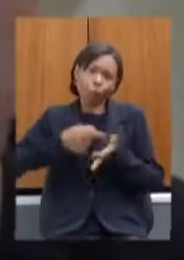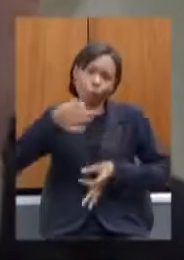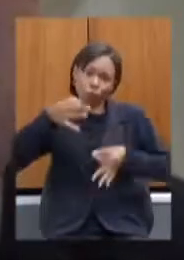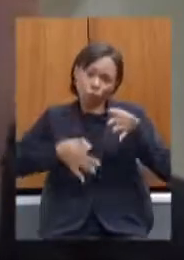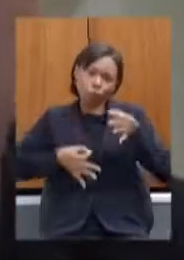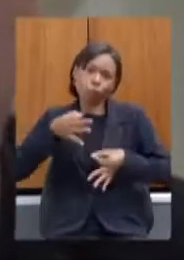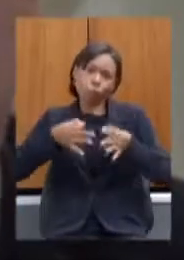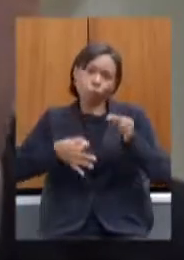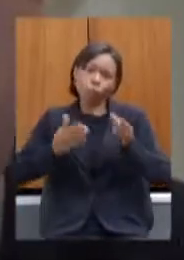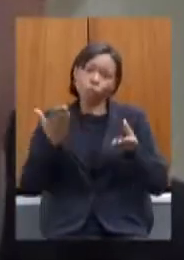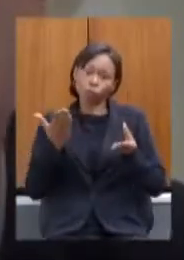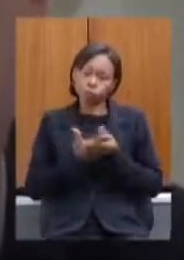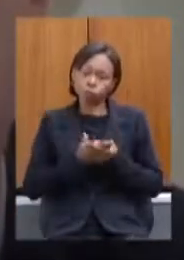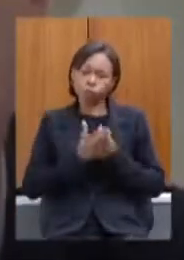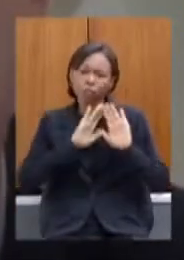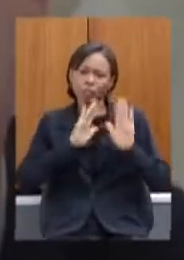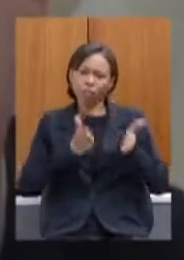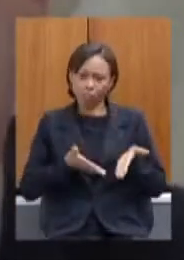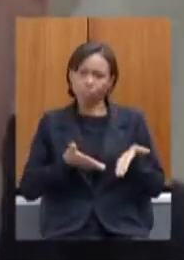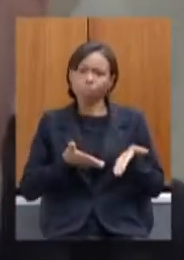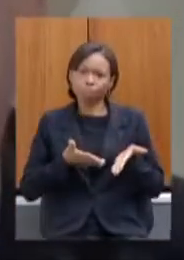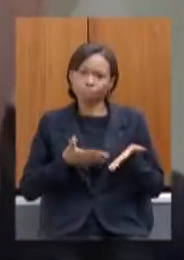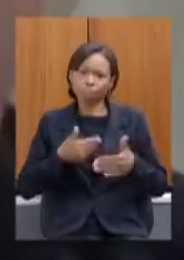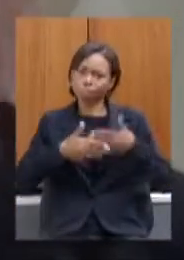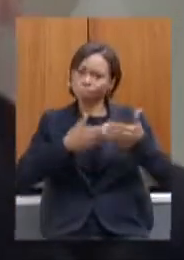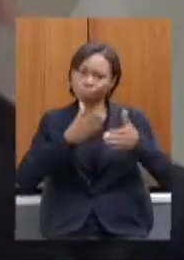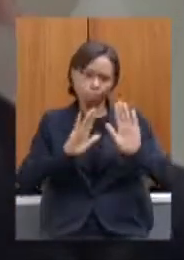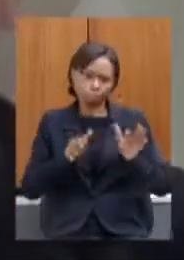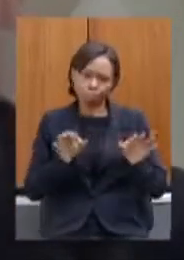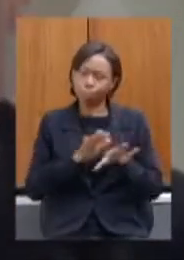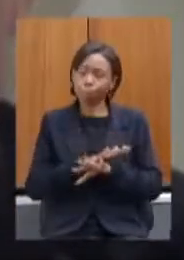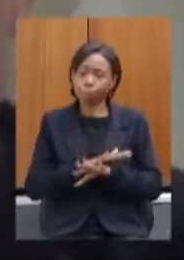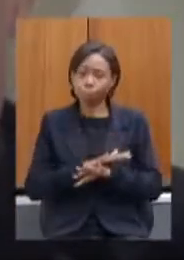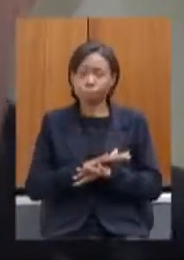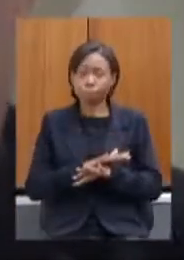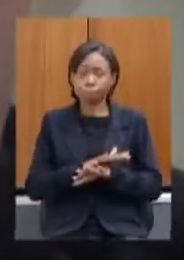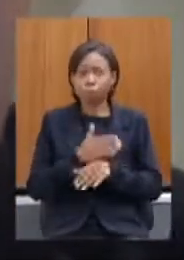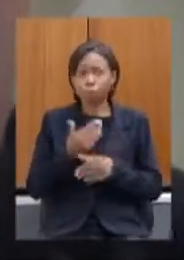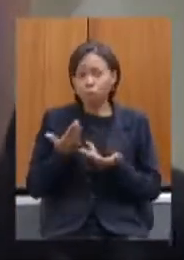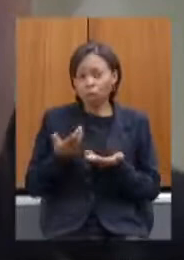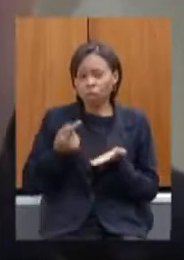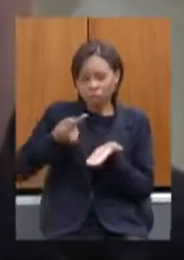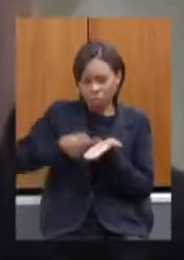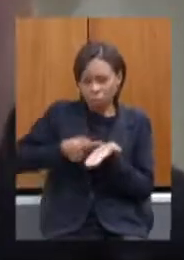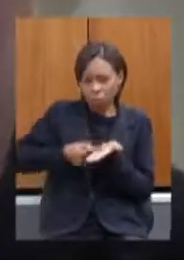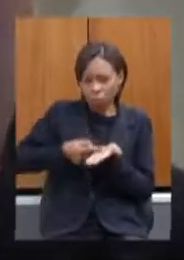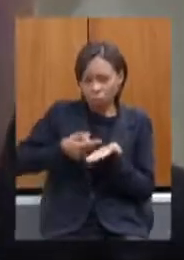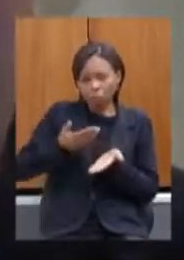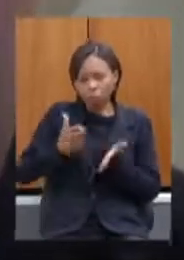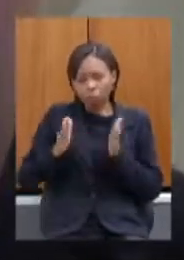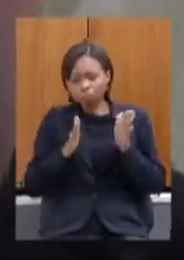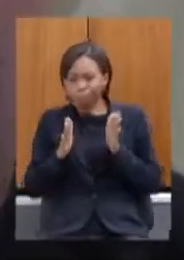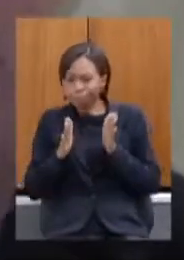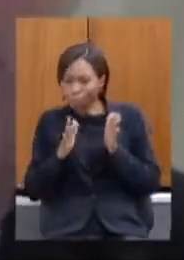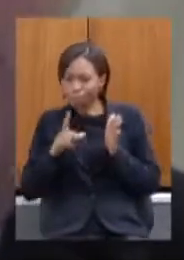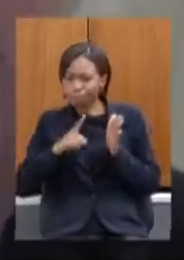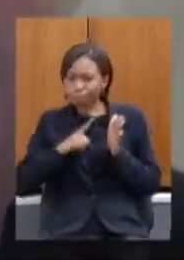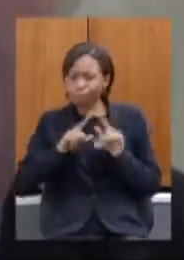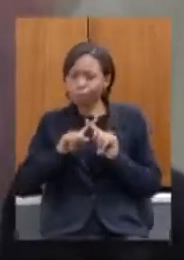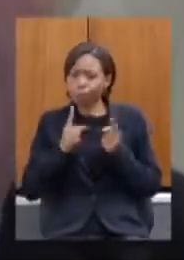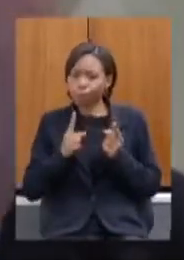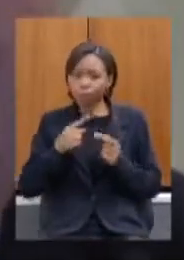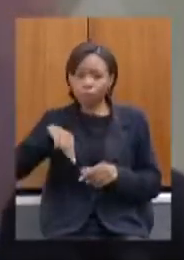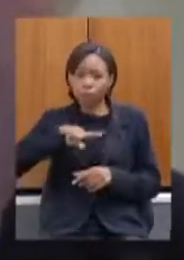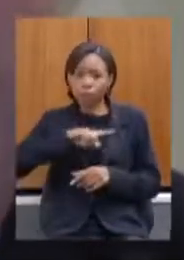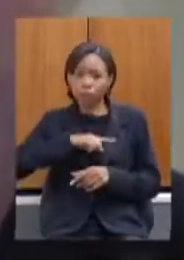julgado e dada sentença embora ele tenha essa previsão obviamente nós vamos